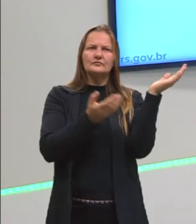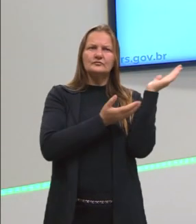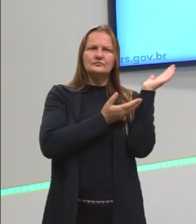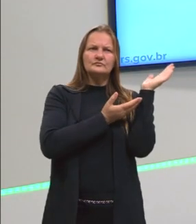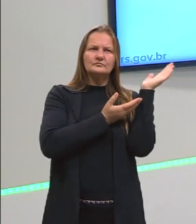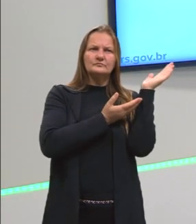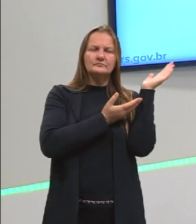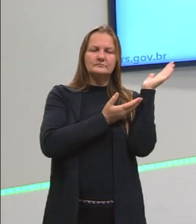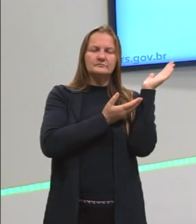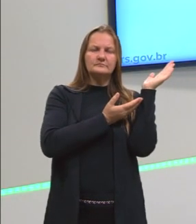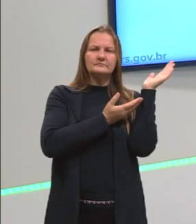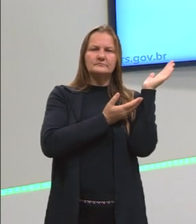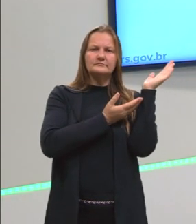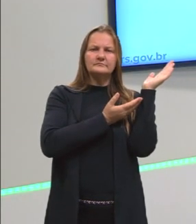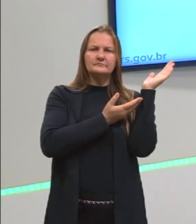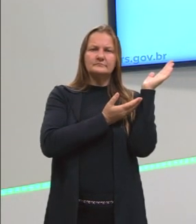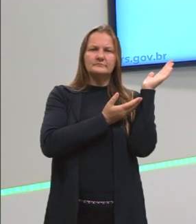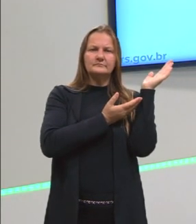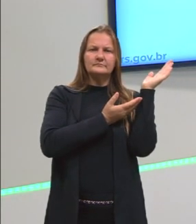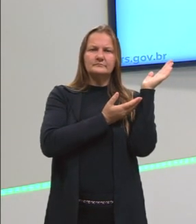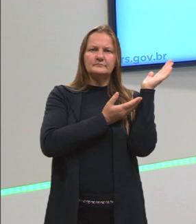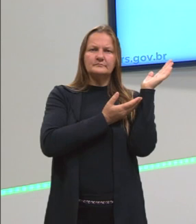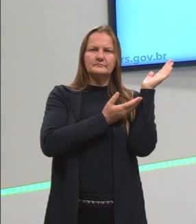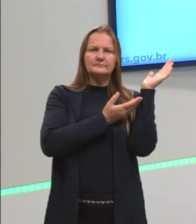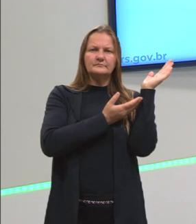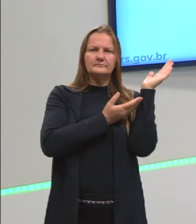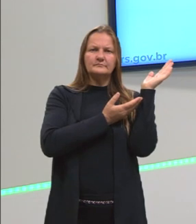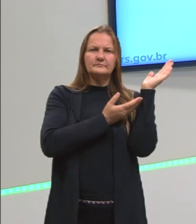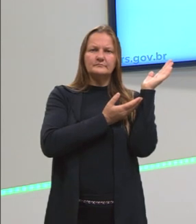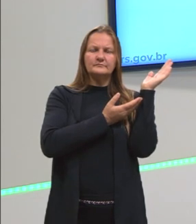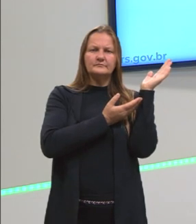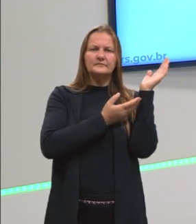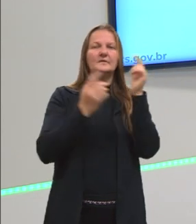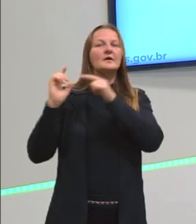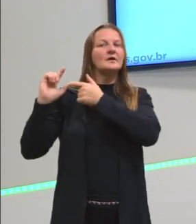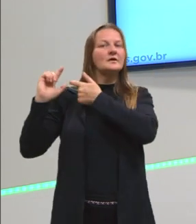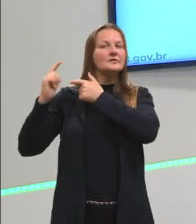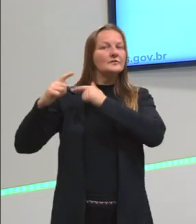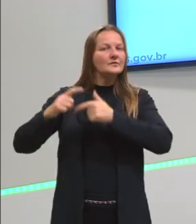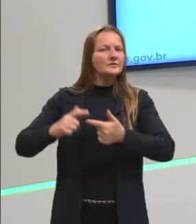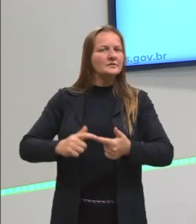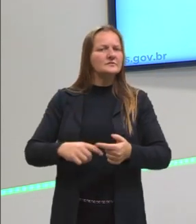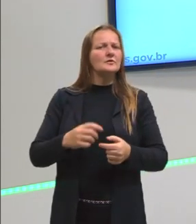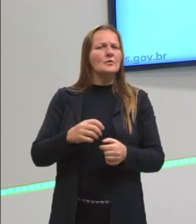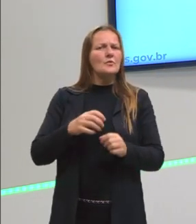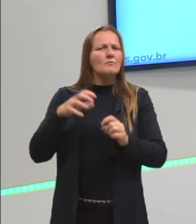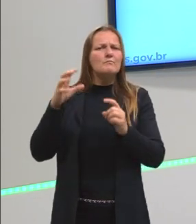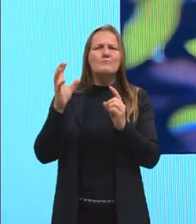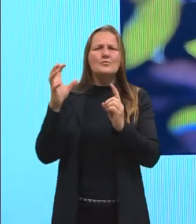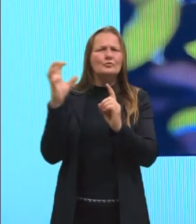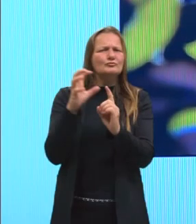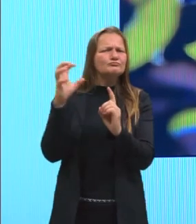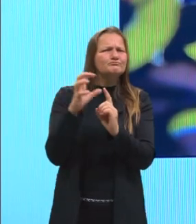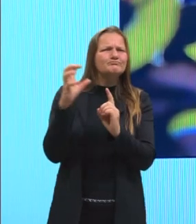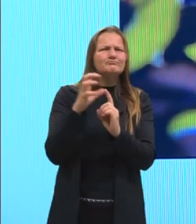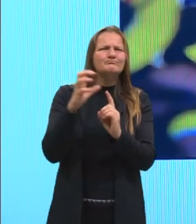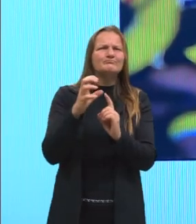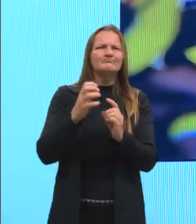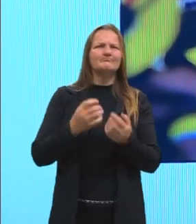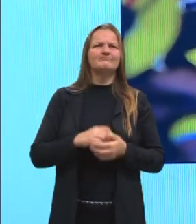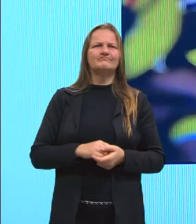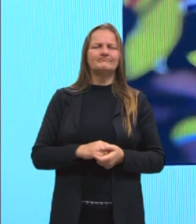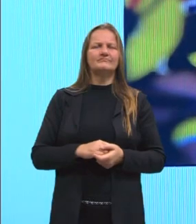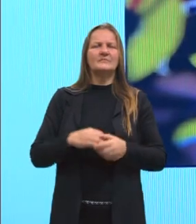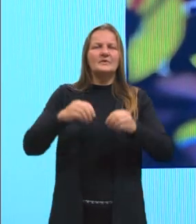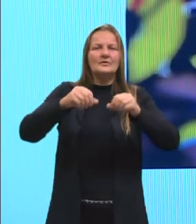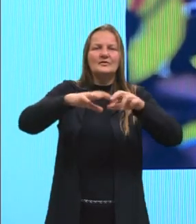povos originários debatendo suas tradições, mantendo suas culturas, sendo muito atacado hoje na questão dos seus territórios, né?